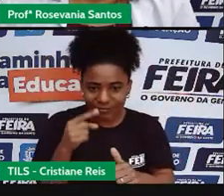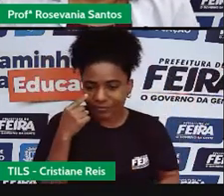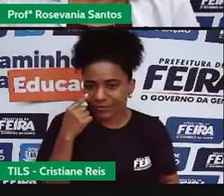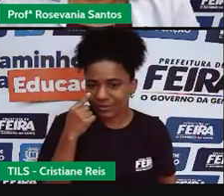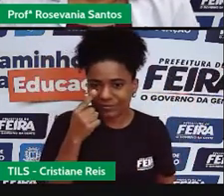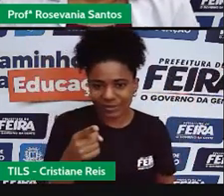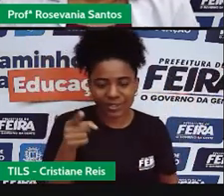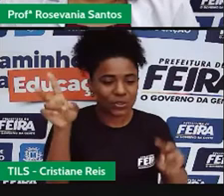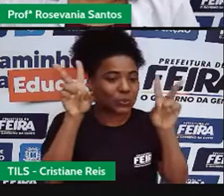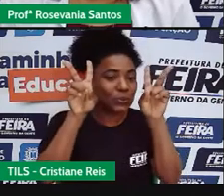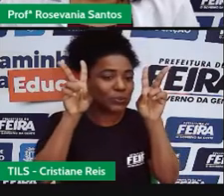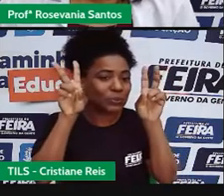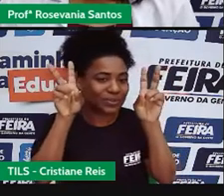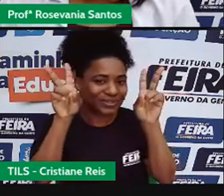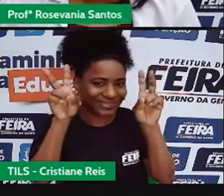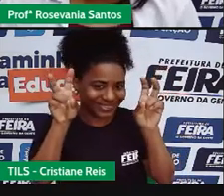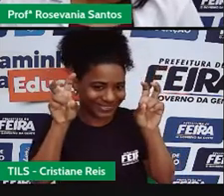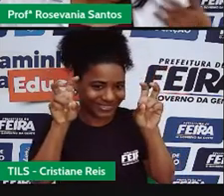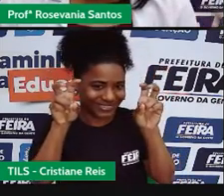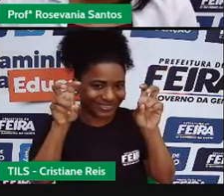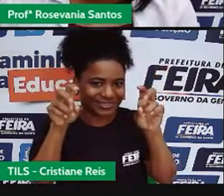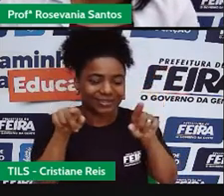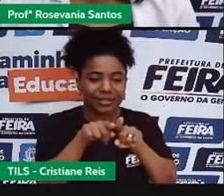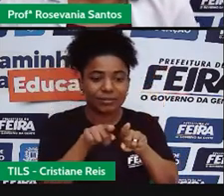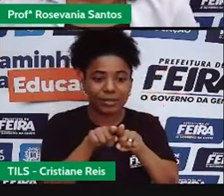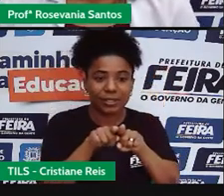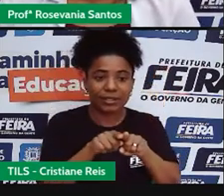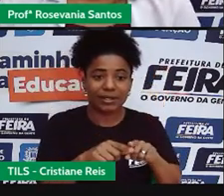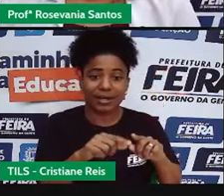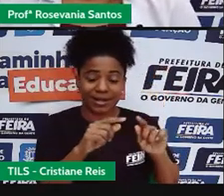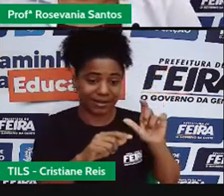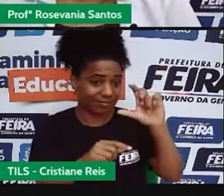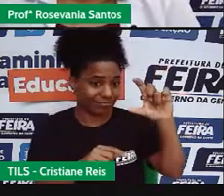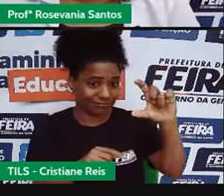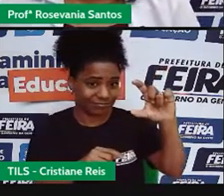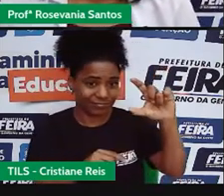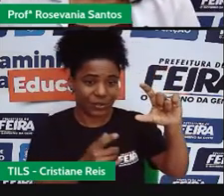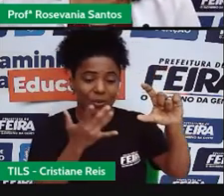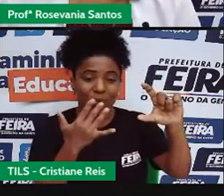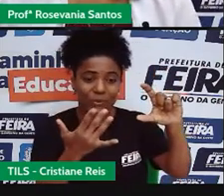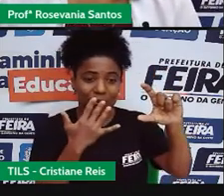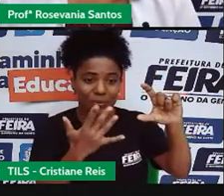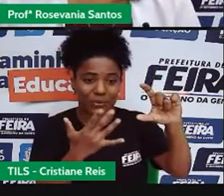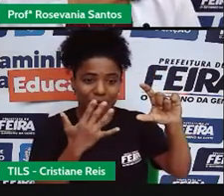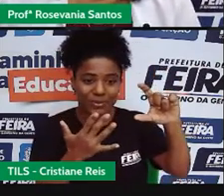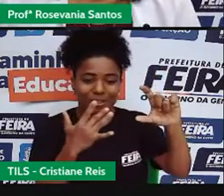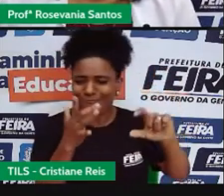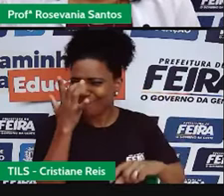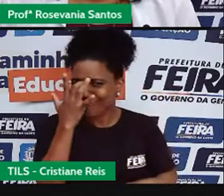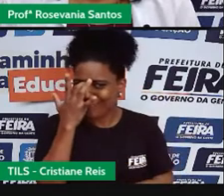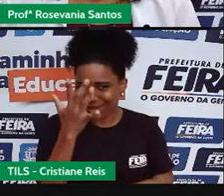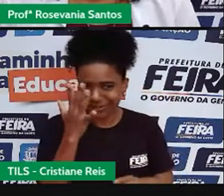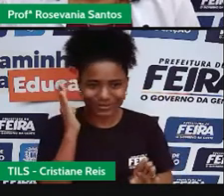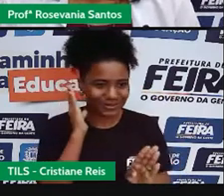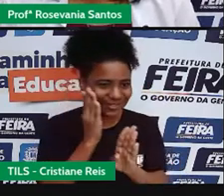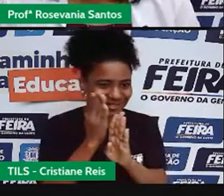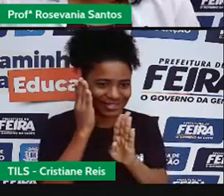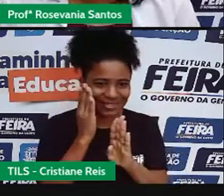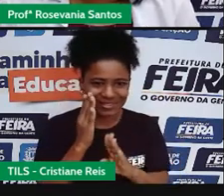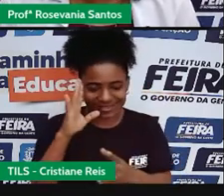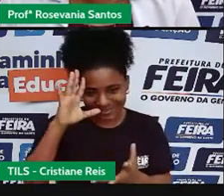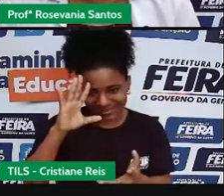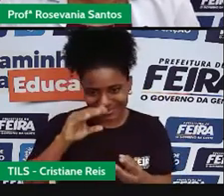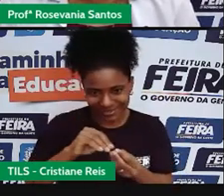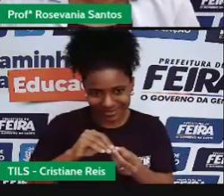título e olhando a legenda, que nós também, é muito legal a falar sobre isso. Então, bora entender, na cor verde,